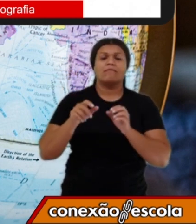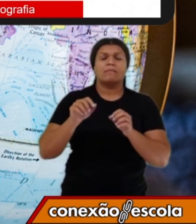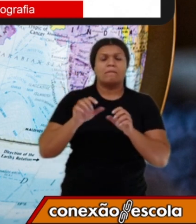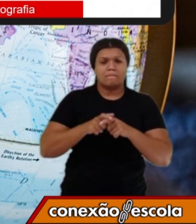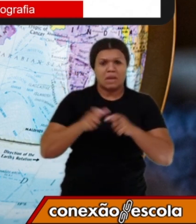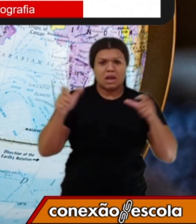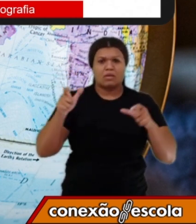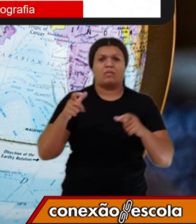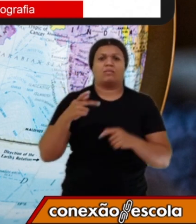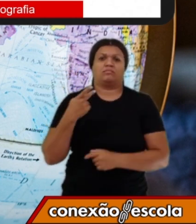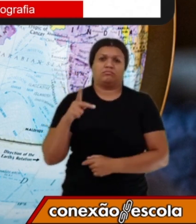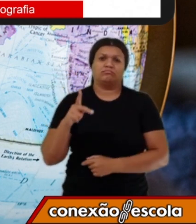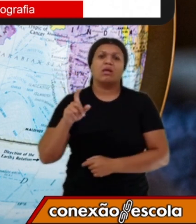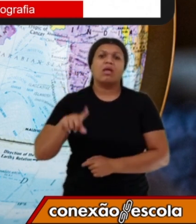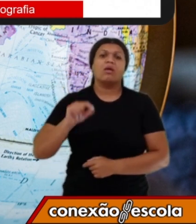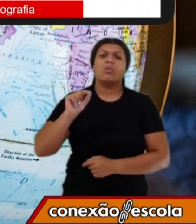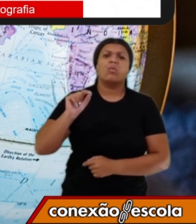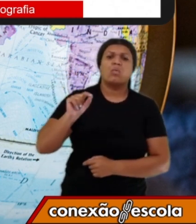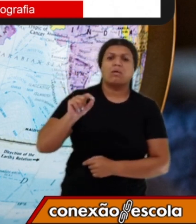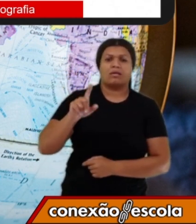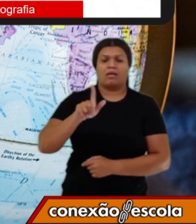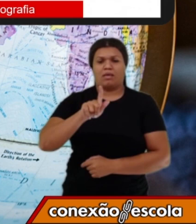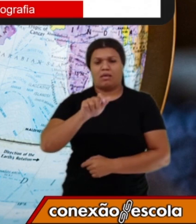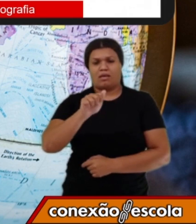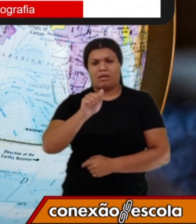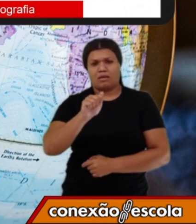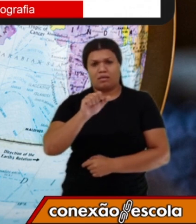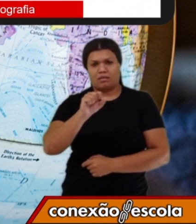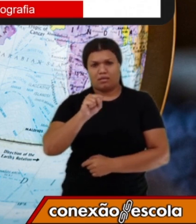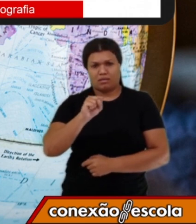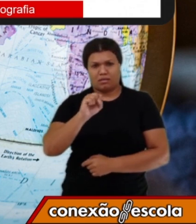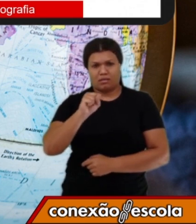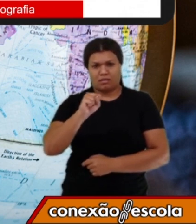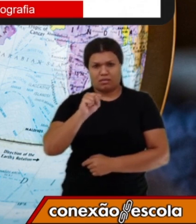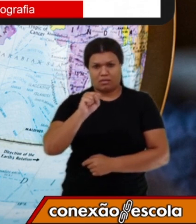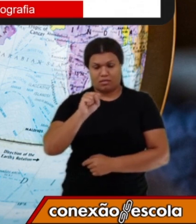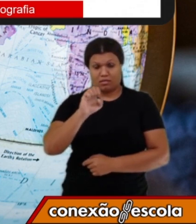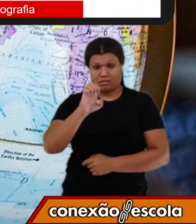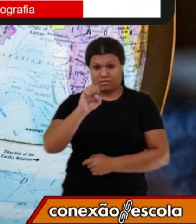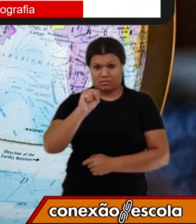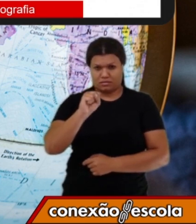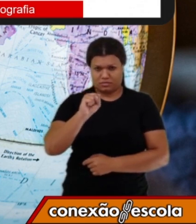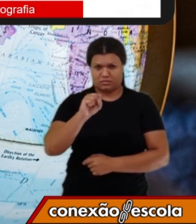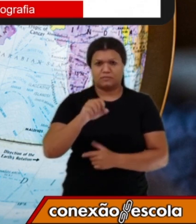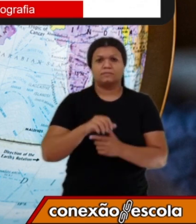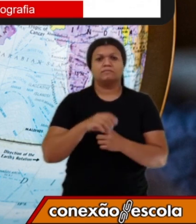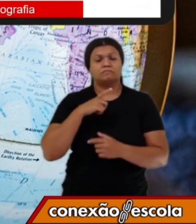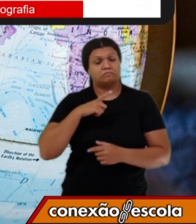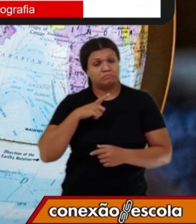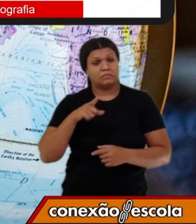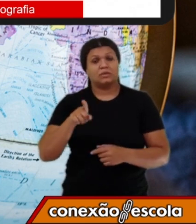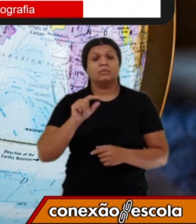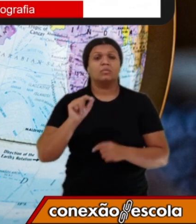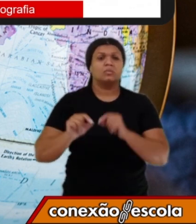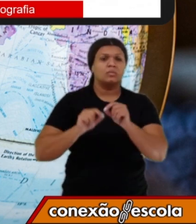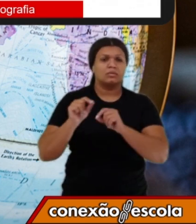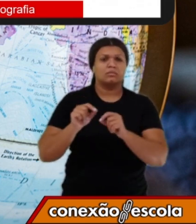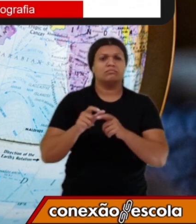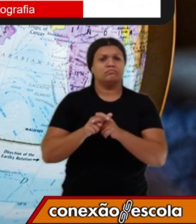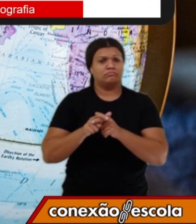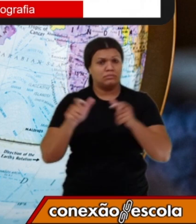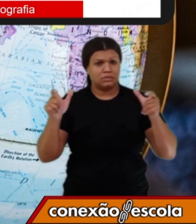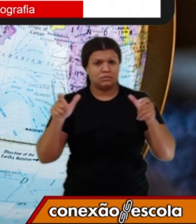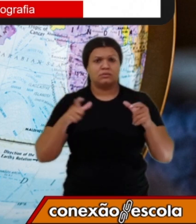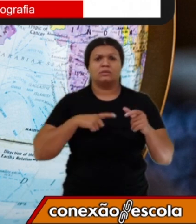Logo, a maior parte da sua composição são de gases, ainda que alguns